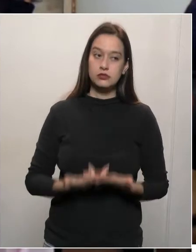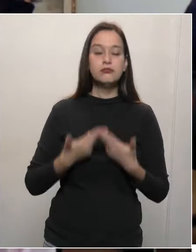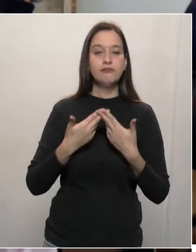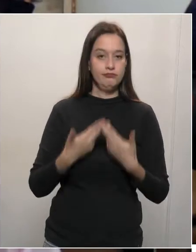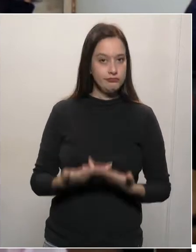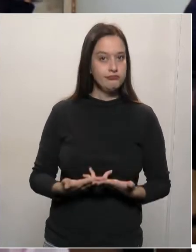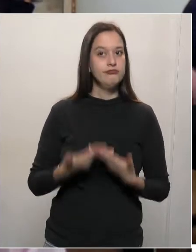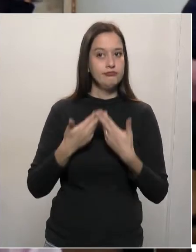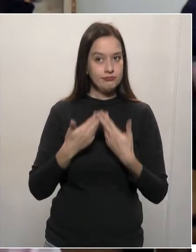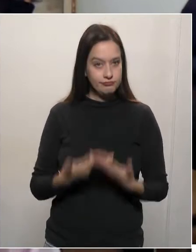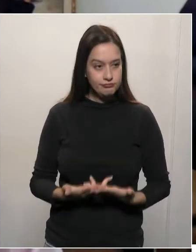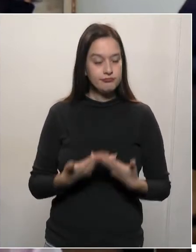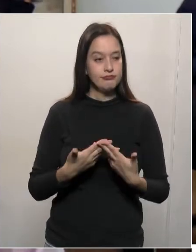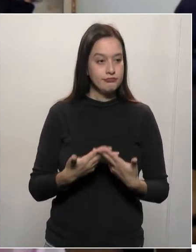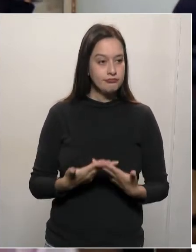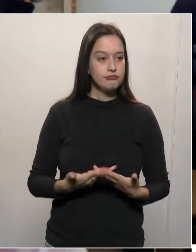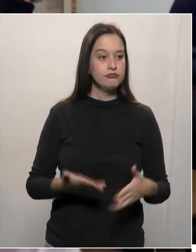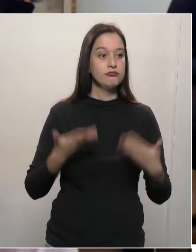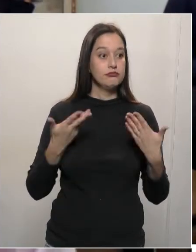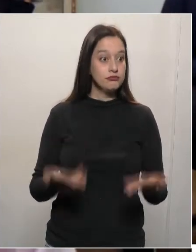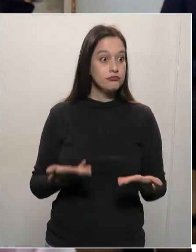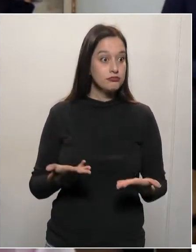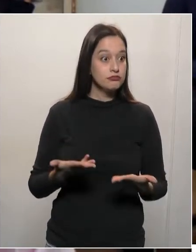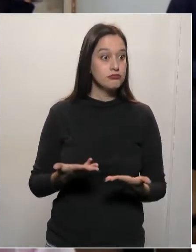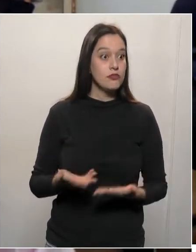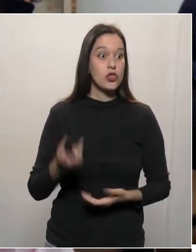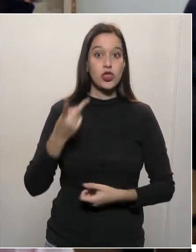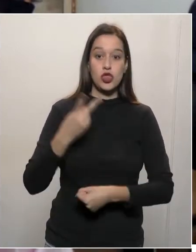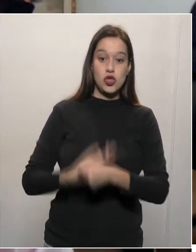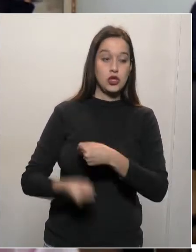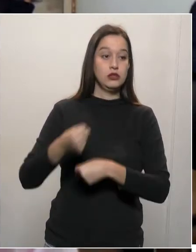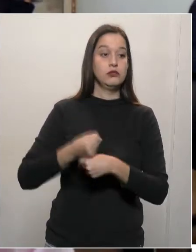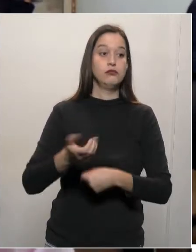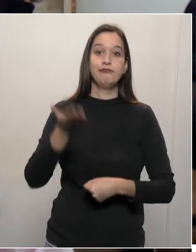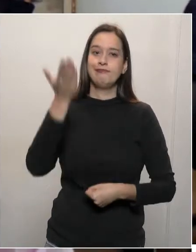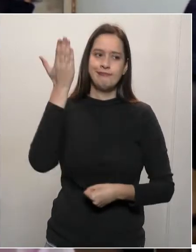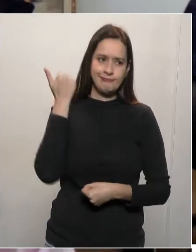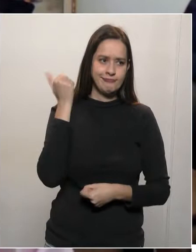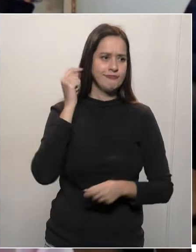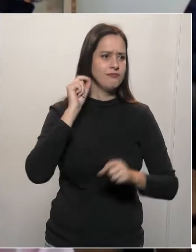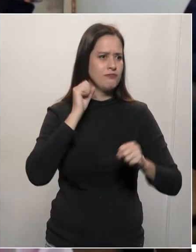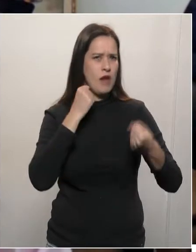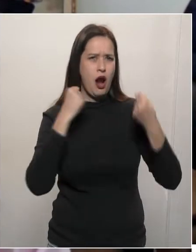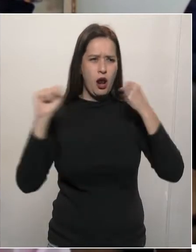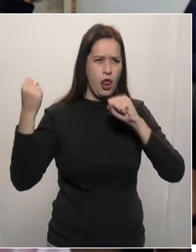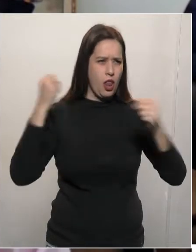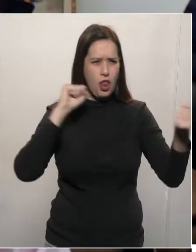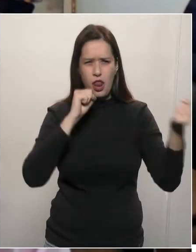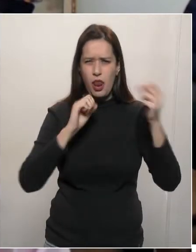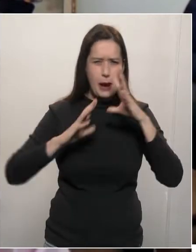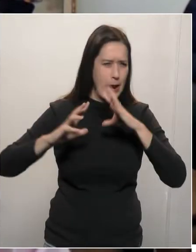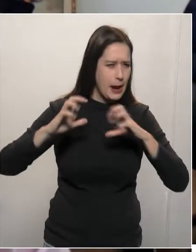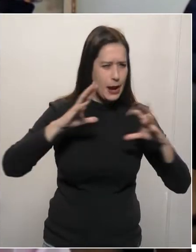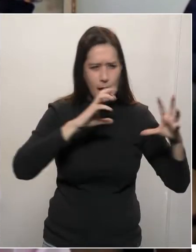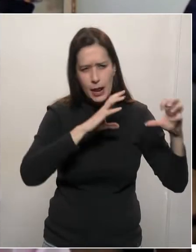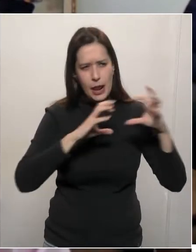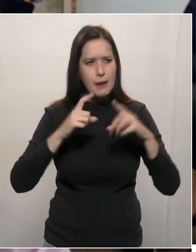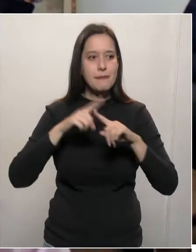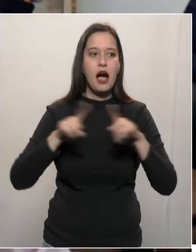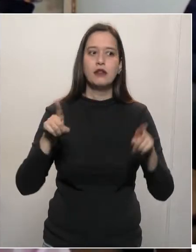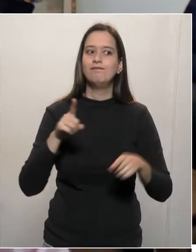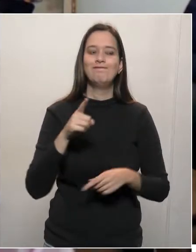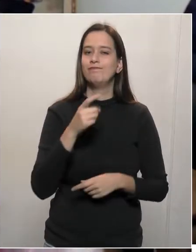No começo do meu mandato passado, a conversa era um pouco mais exclusivo, isso não era bom, nem para mim, nem para a minha relação com os colegas.